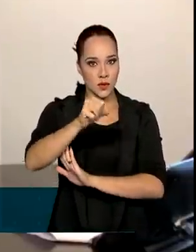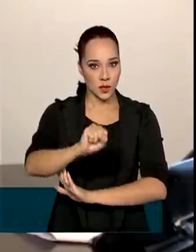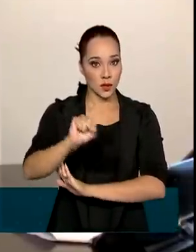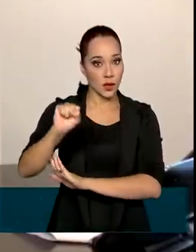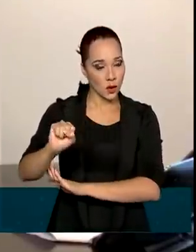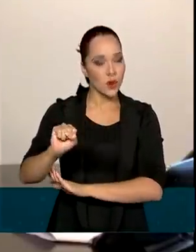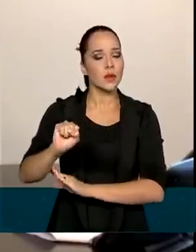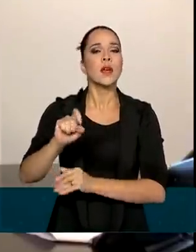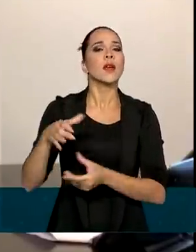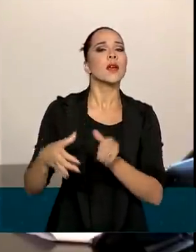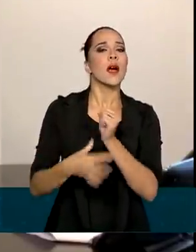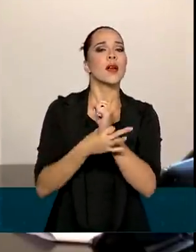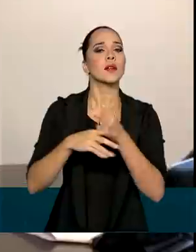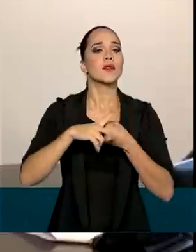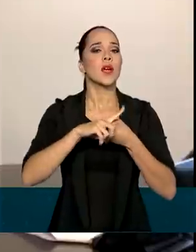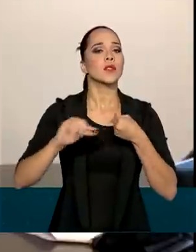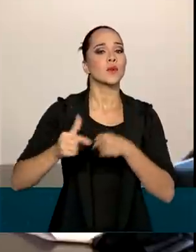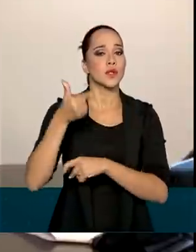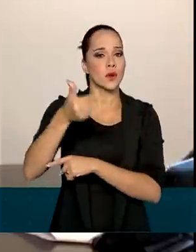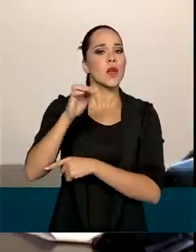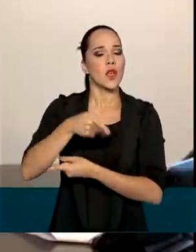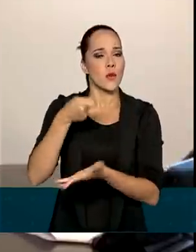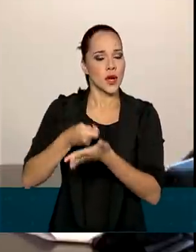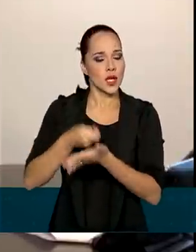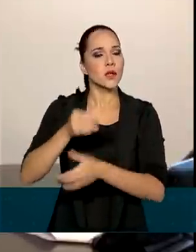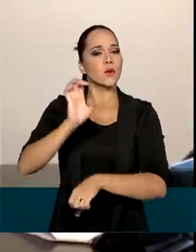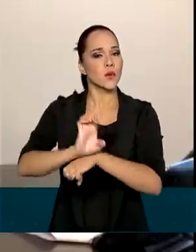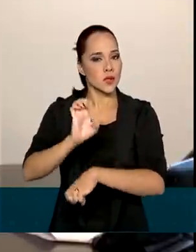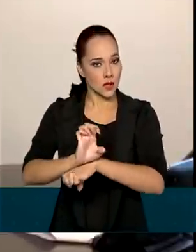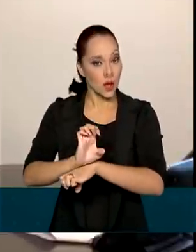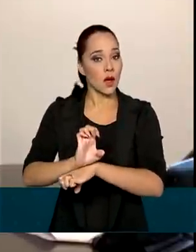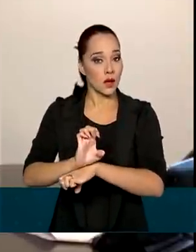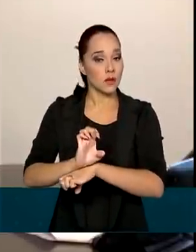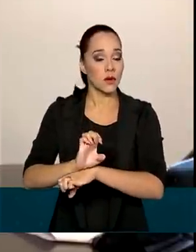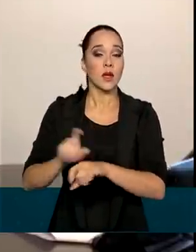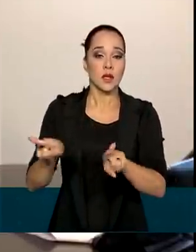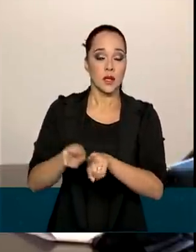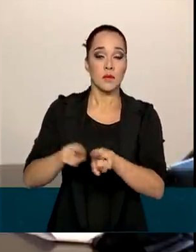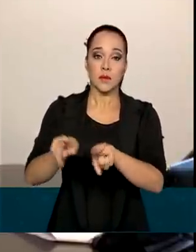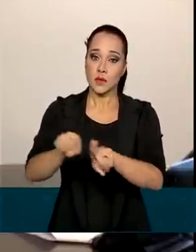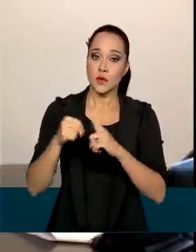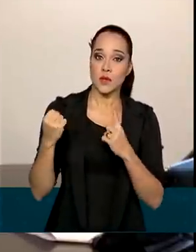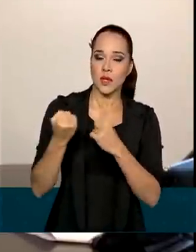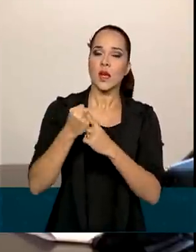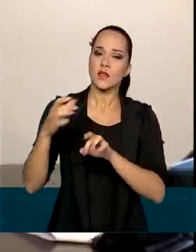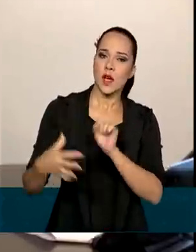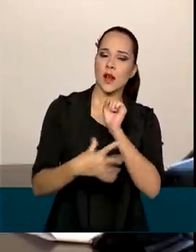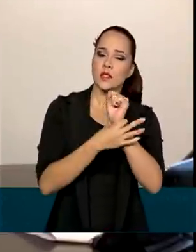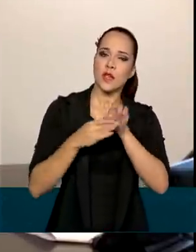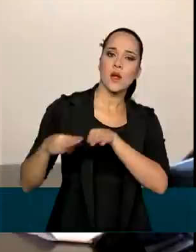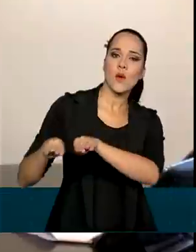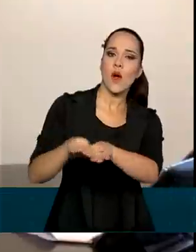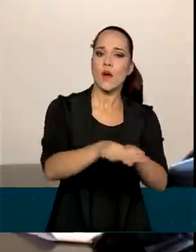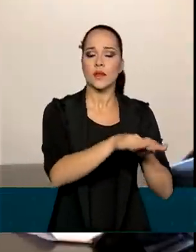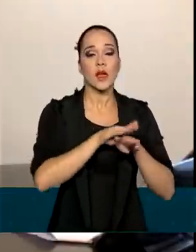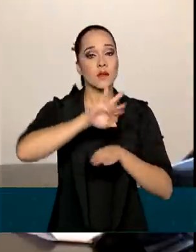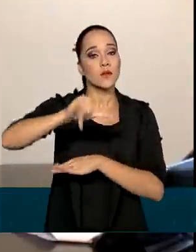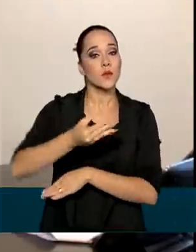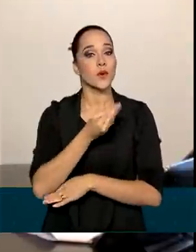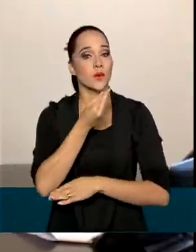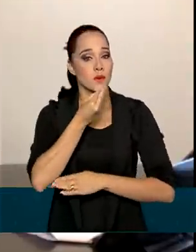e que ela garante, no artigo 2º, que é dever do Estado e da sociedade de garantir a igualdade de